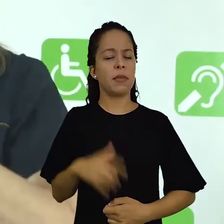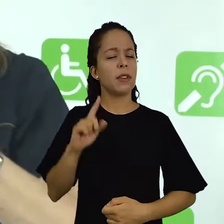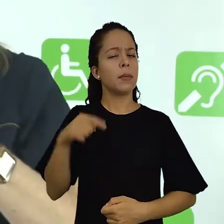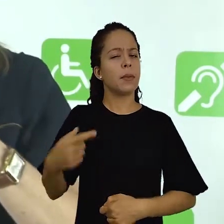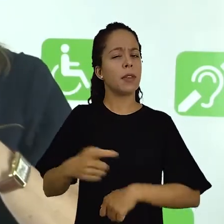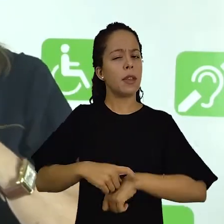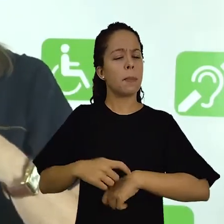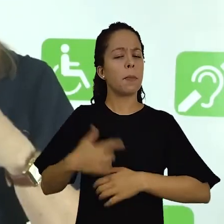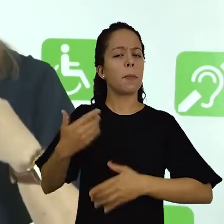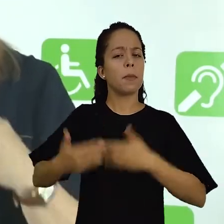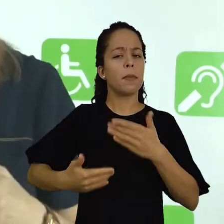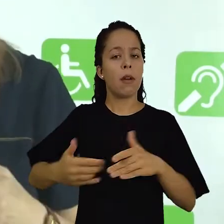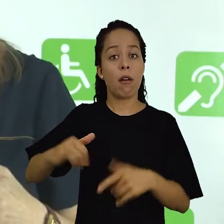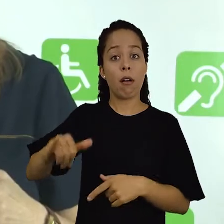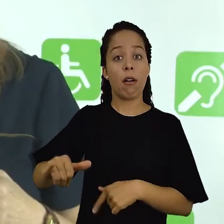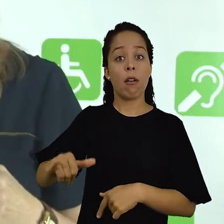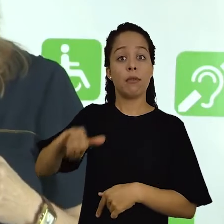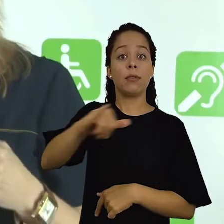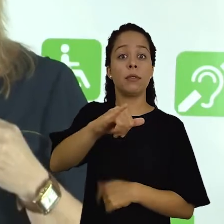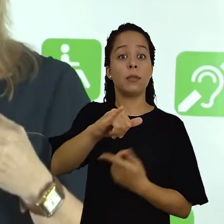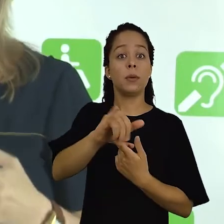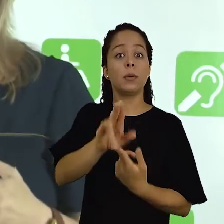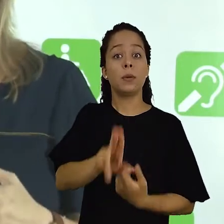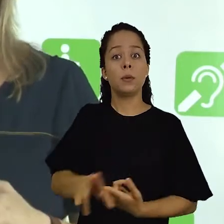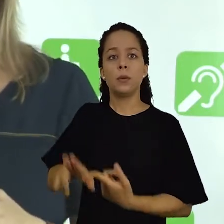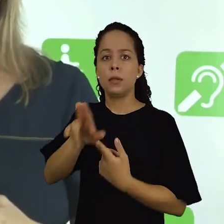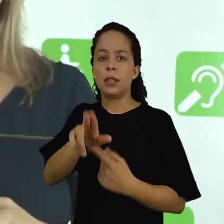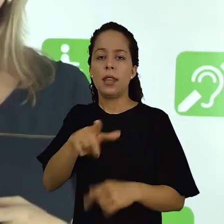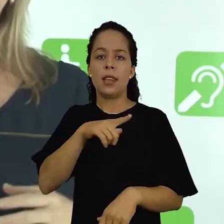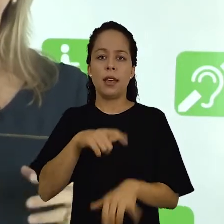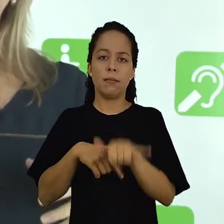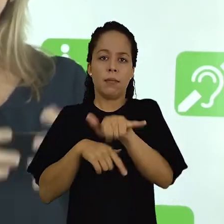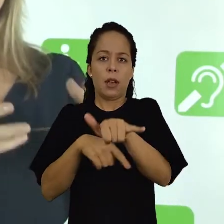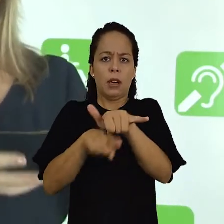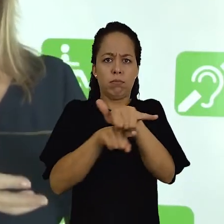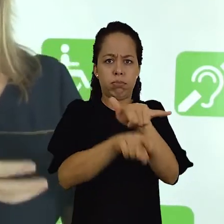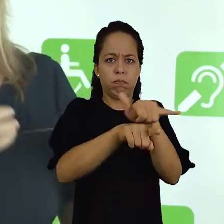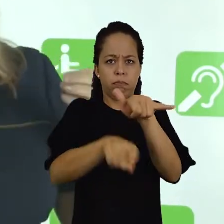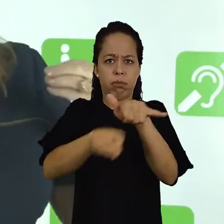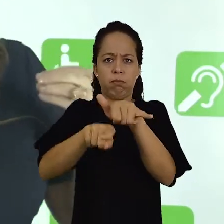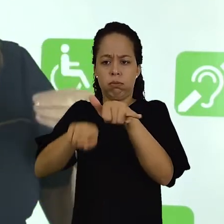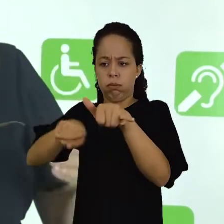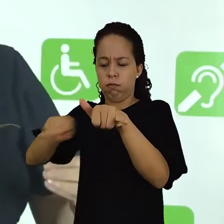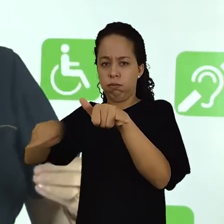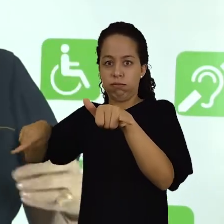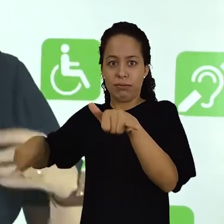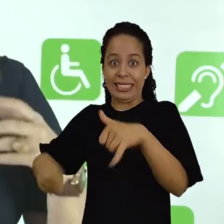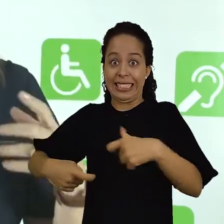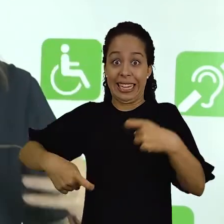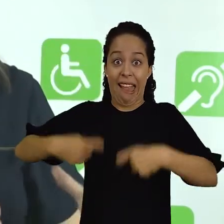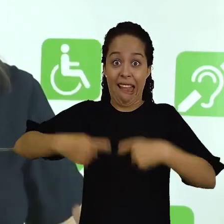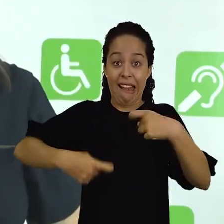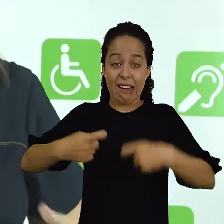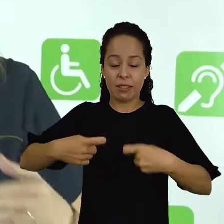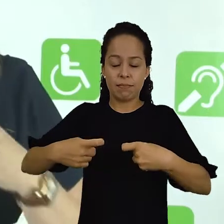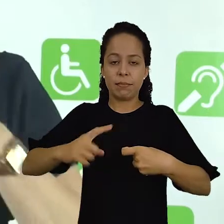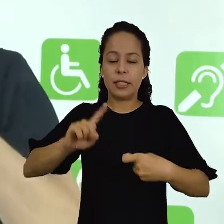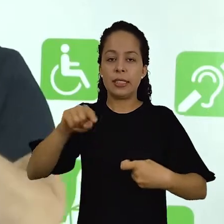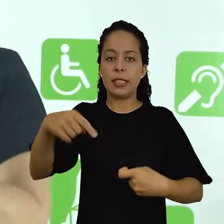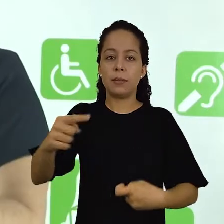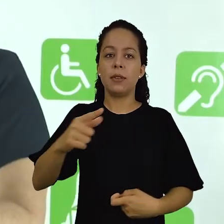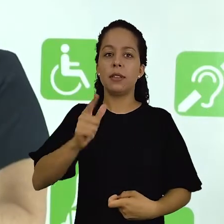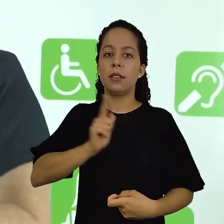Algum tempo depois, sabendo que o avião estava sendo usado como arma